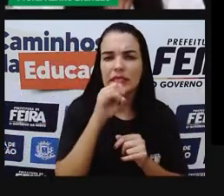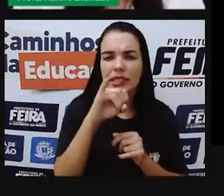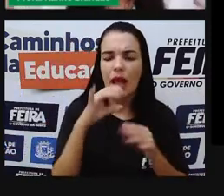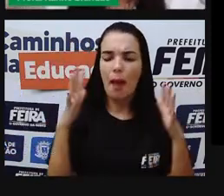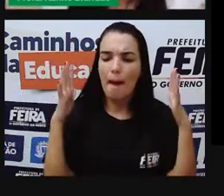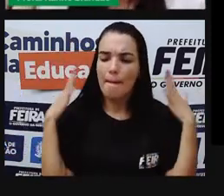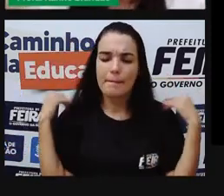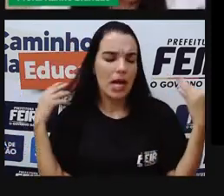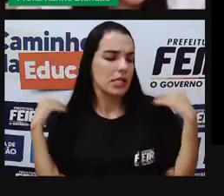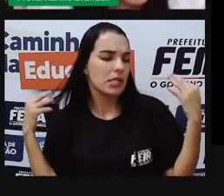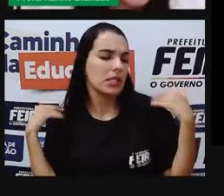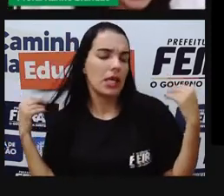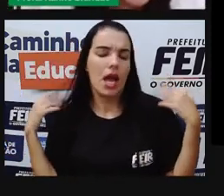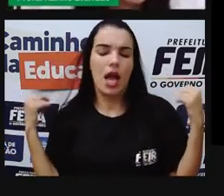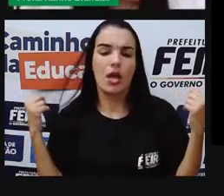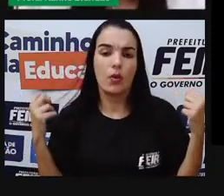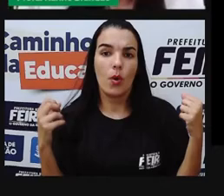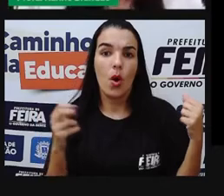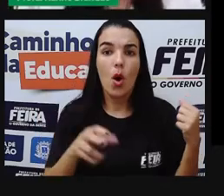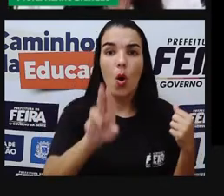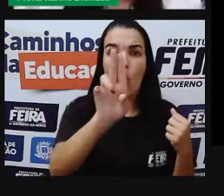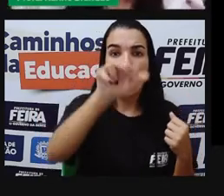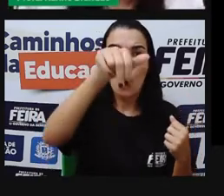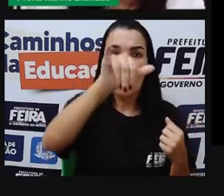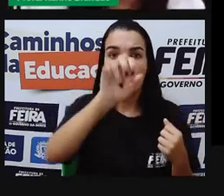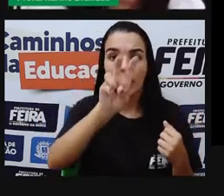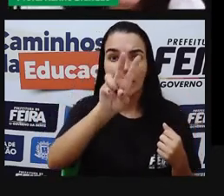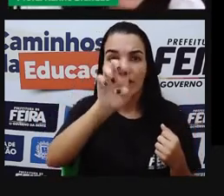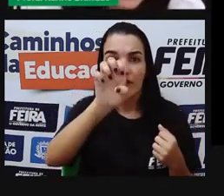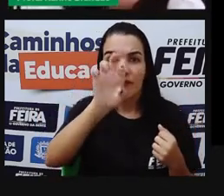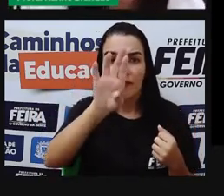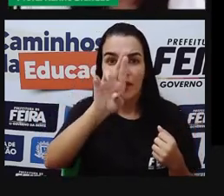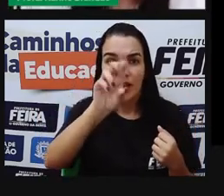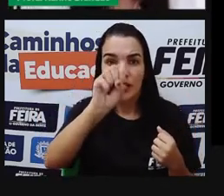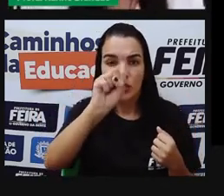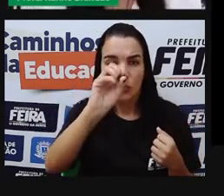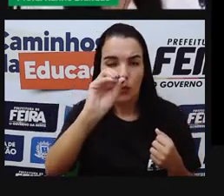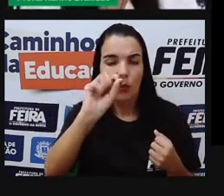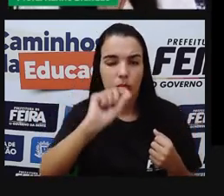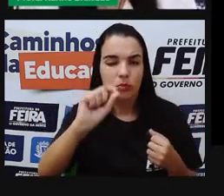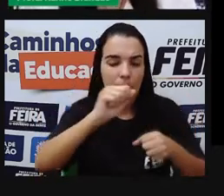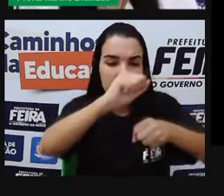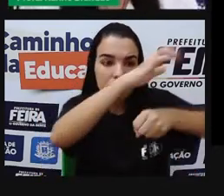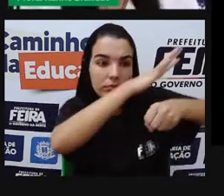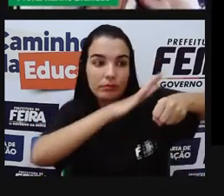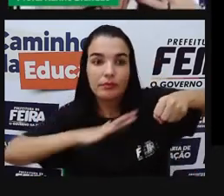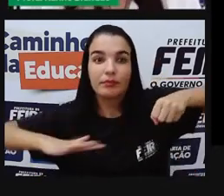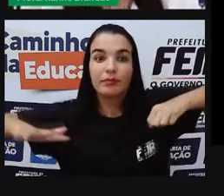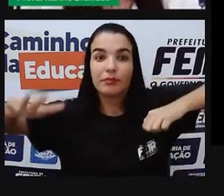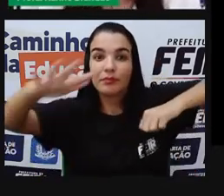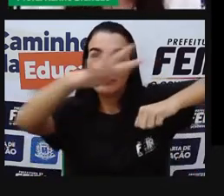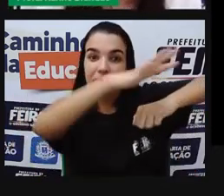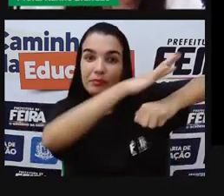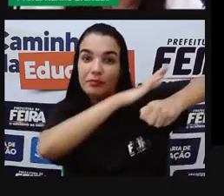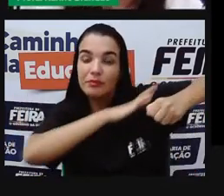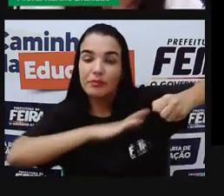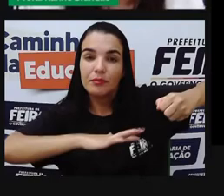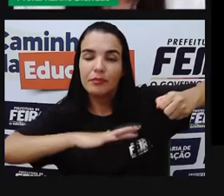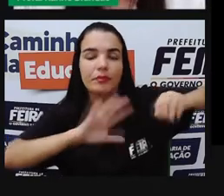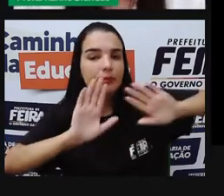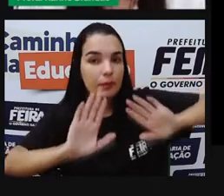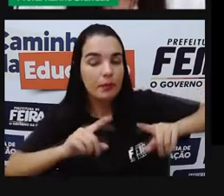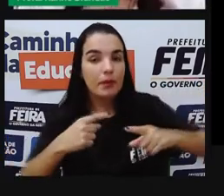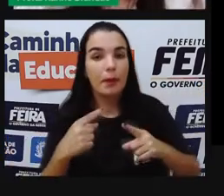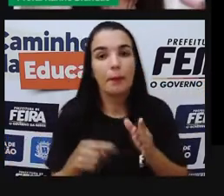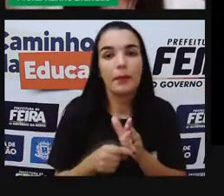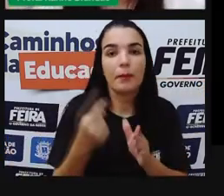como é que eu saberia chegar na Terra? Primeiro, gente tem que entender que o nosso planeta